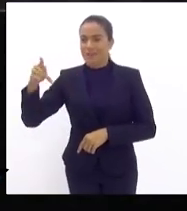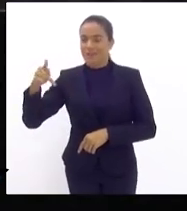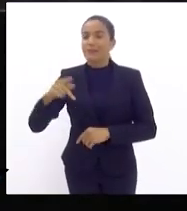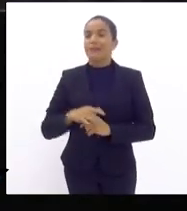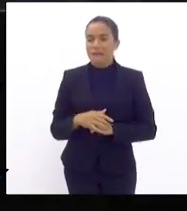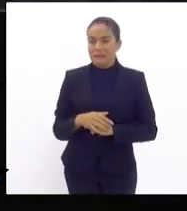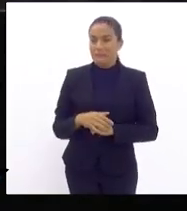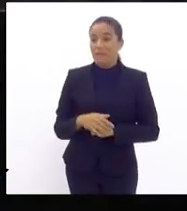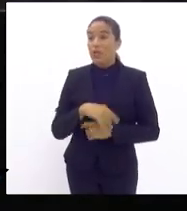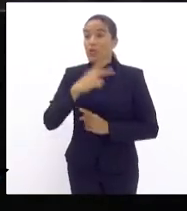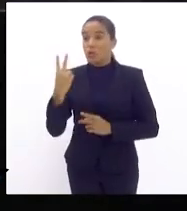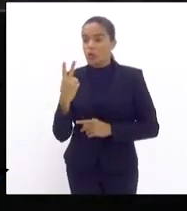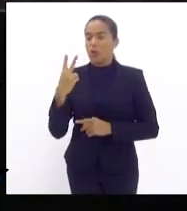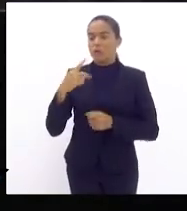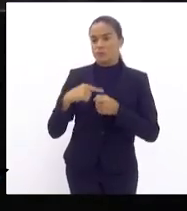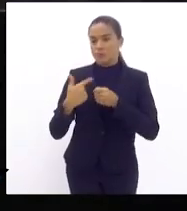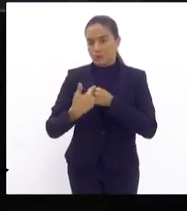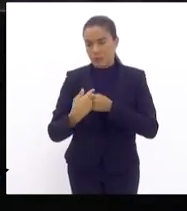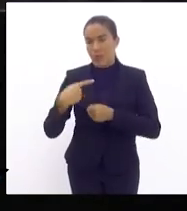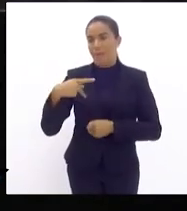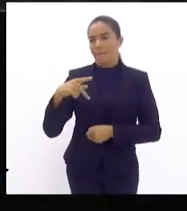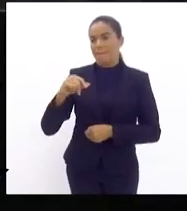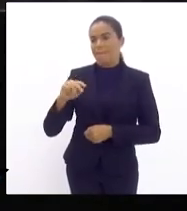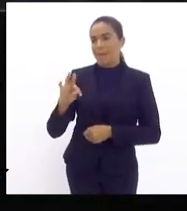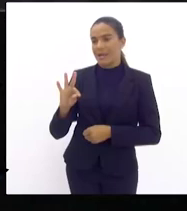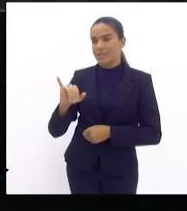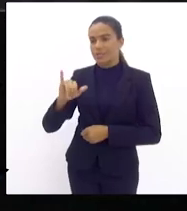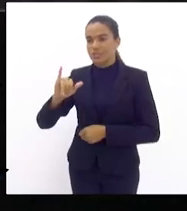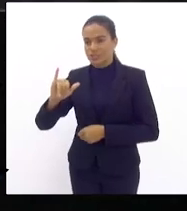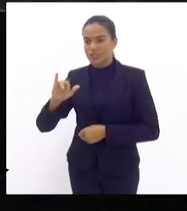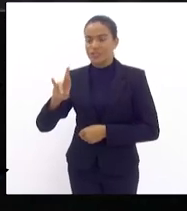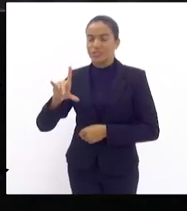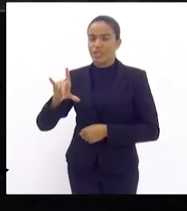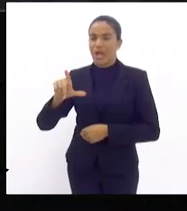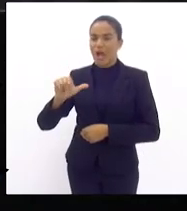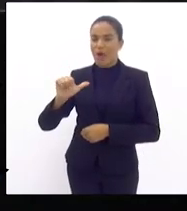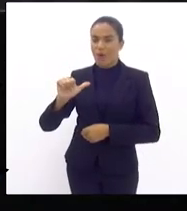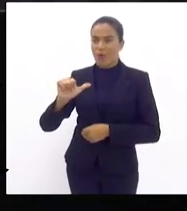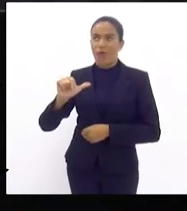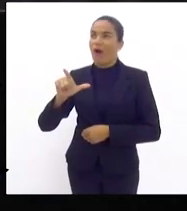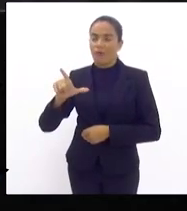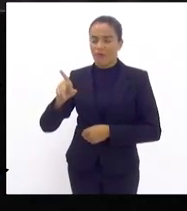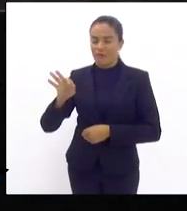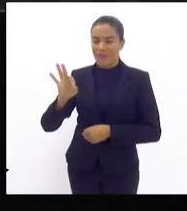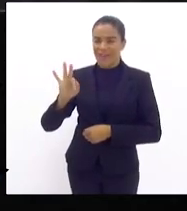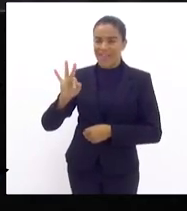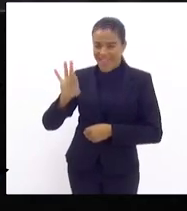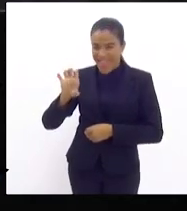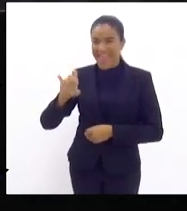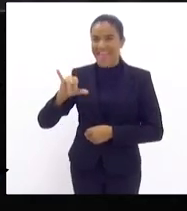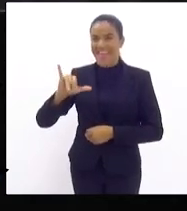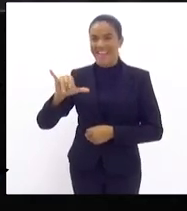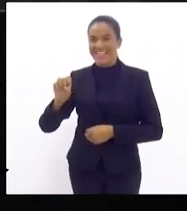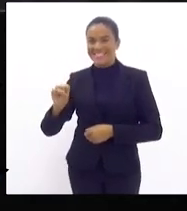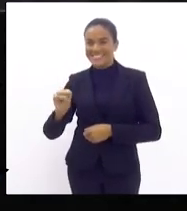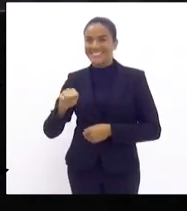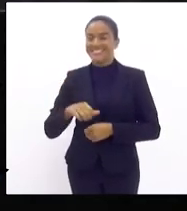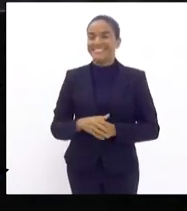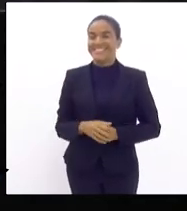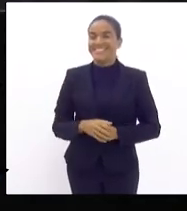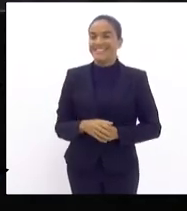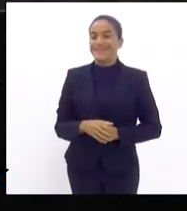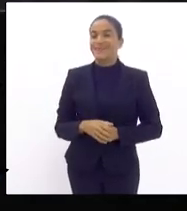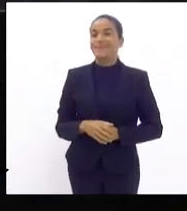como os dois municípios Patigel Férez e Miguel Pereira no momento do leilão